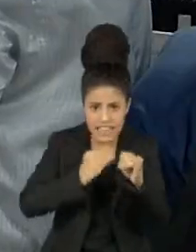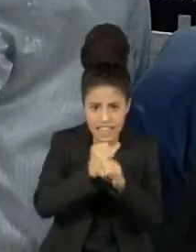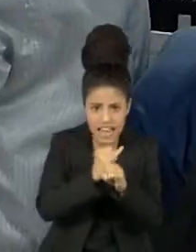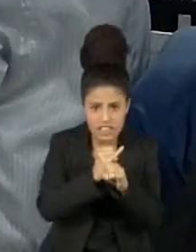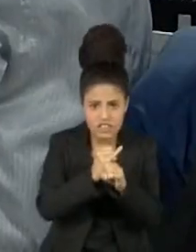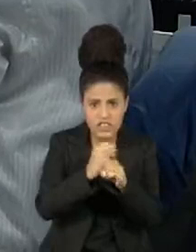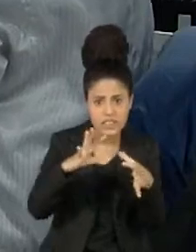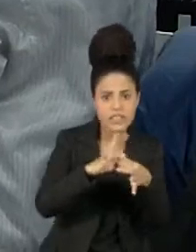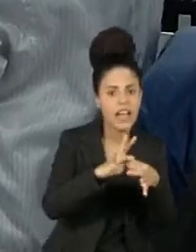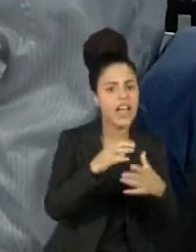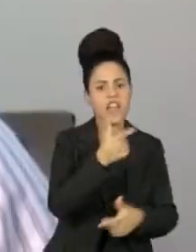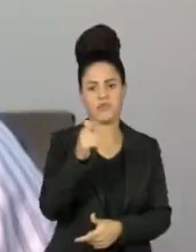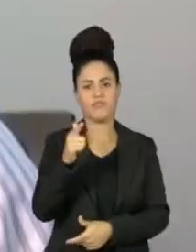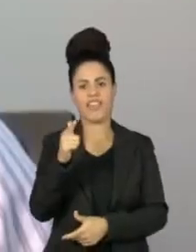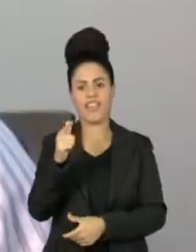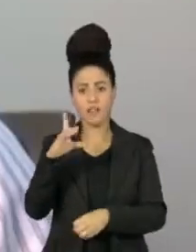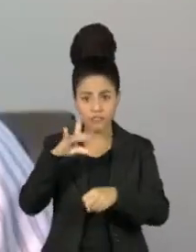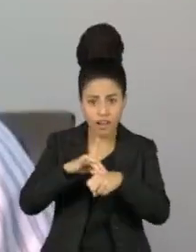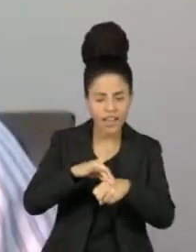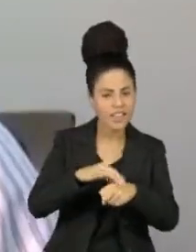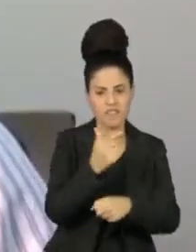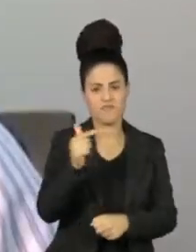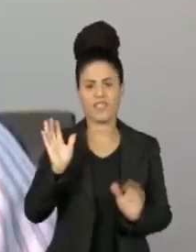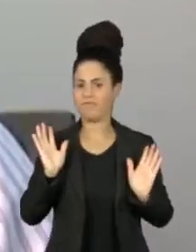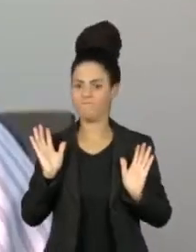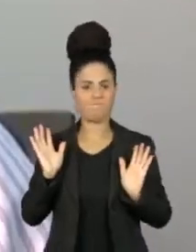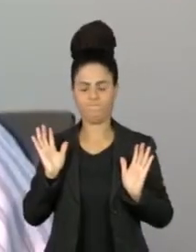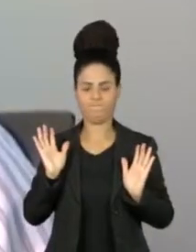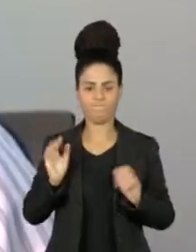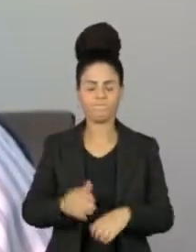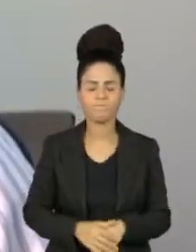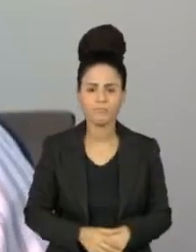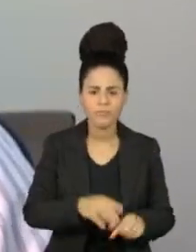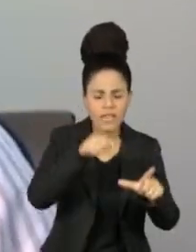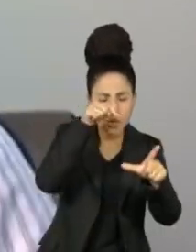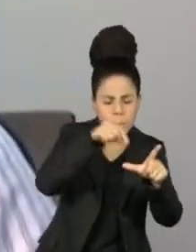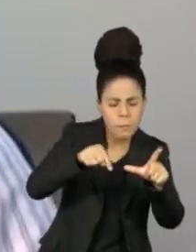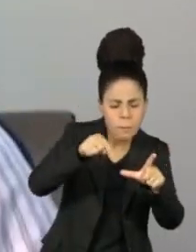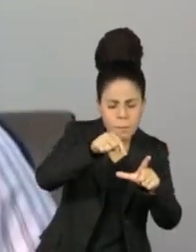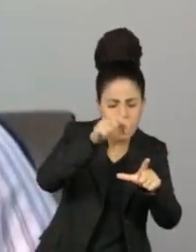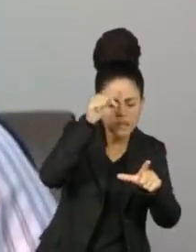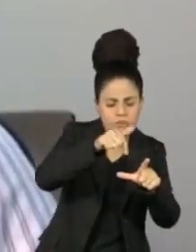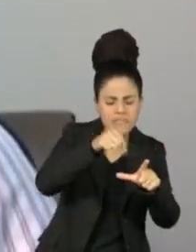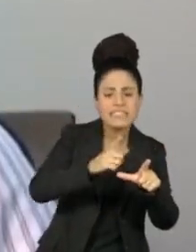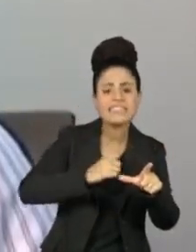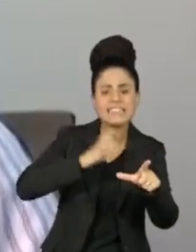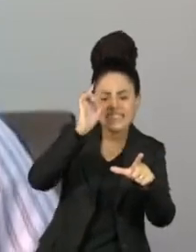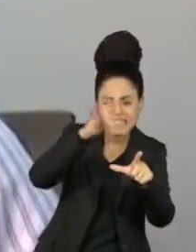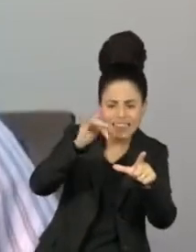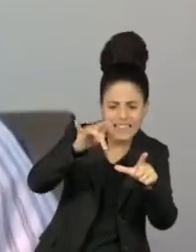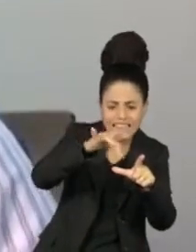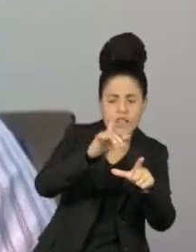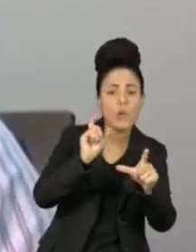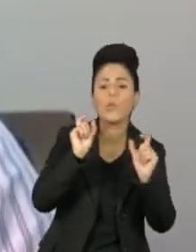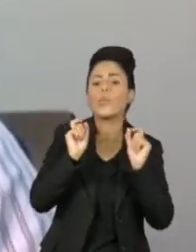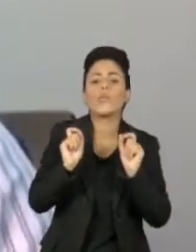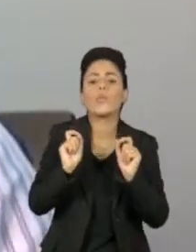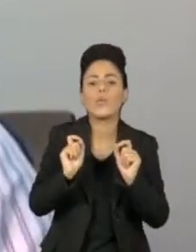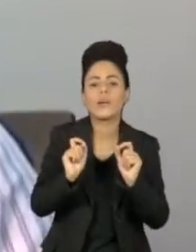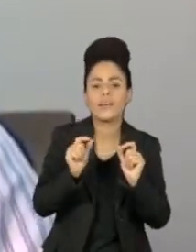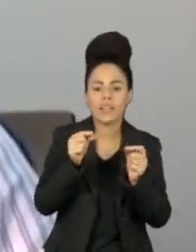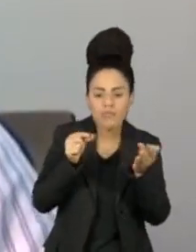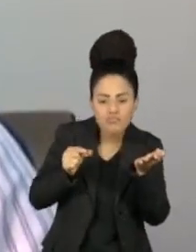via cabo, nem por Wi-Fi. E a única interface que é considerada dentro dessa mídia é um